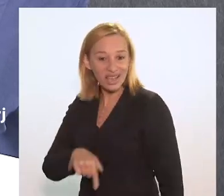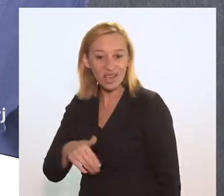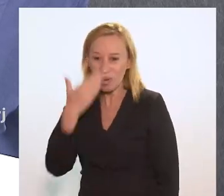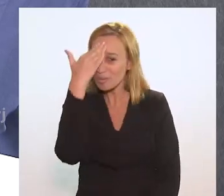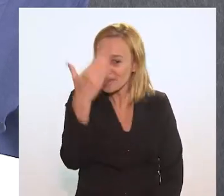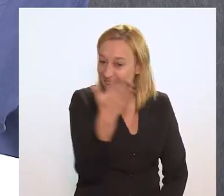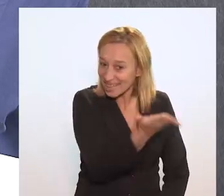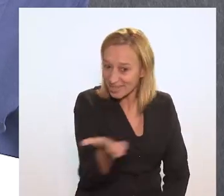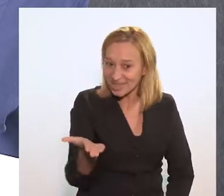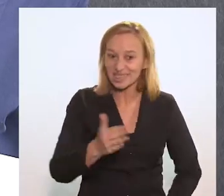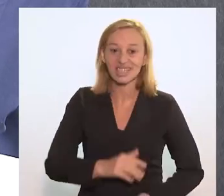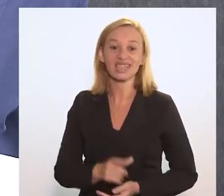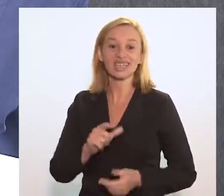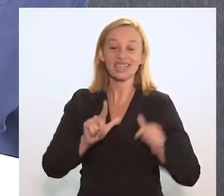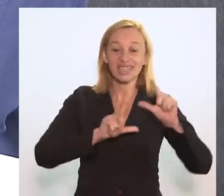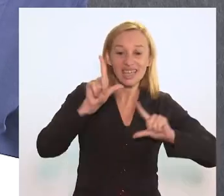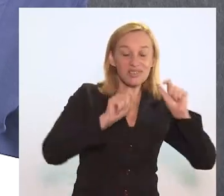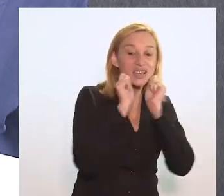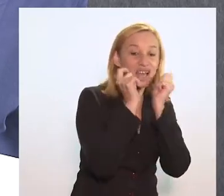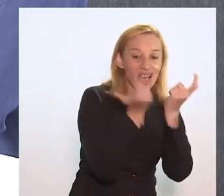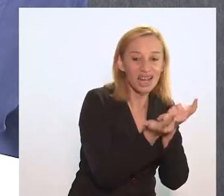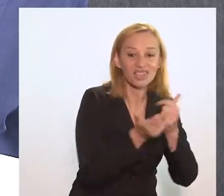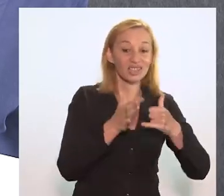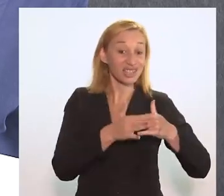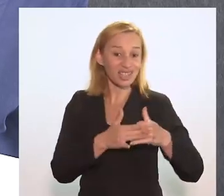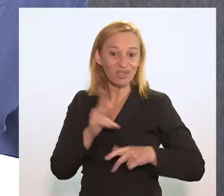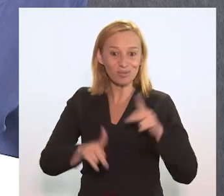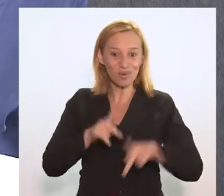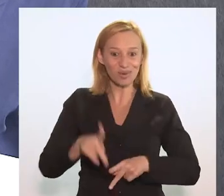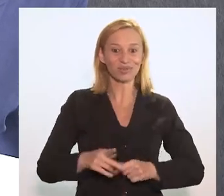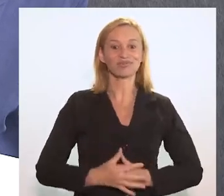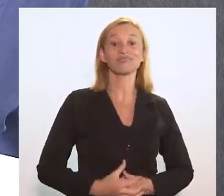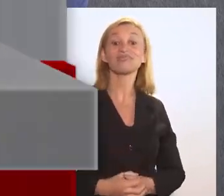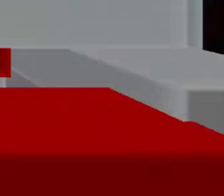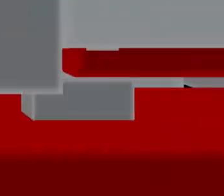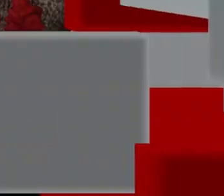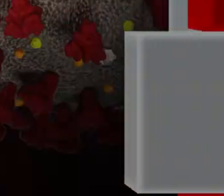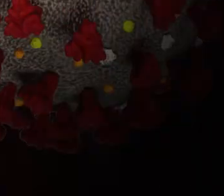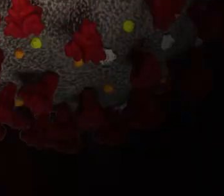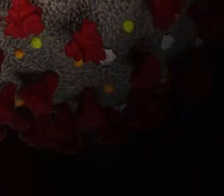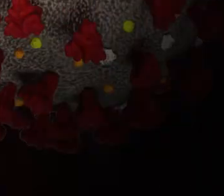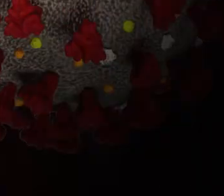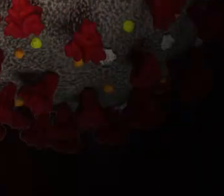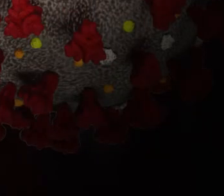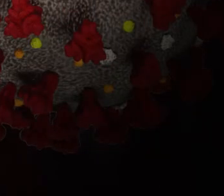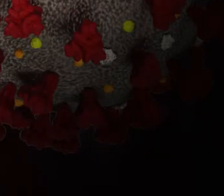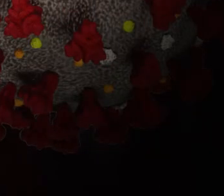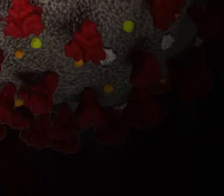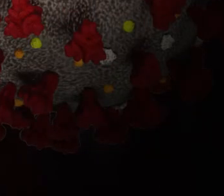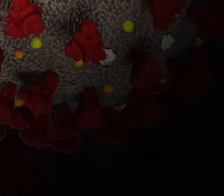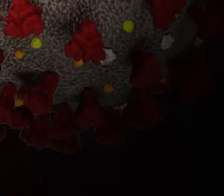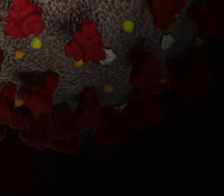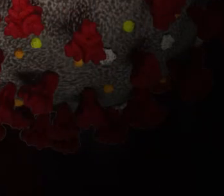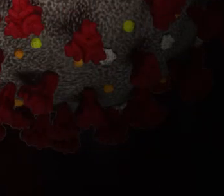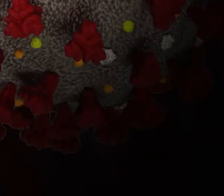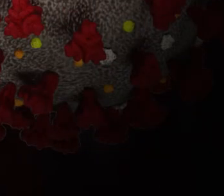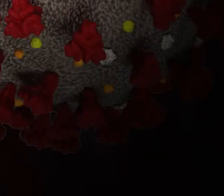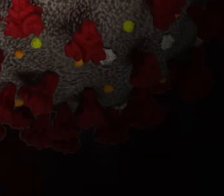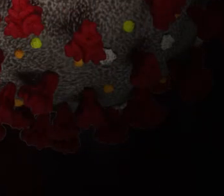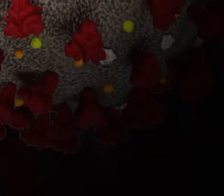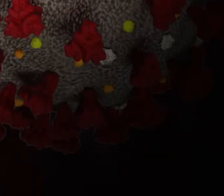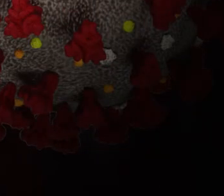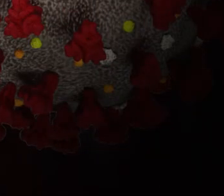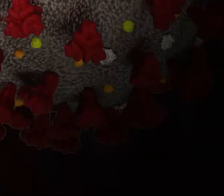Eu fico por aqui, obrigado pela audiência. TV Alerj, o canal do povo. O isso? O